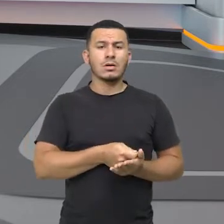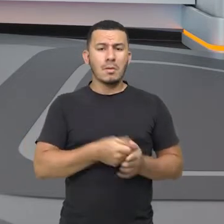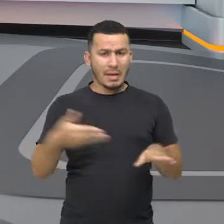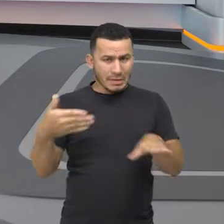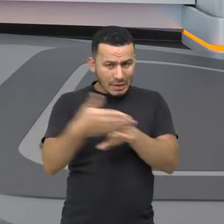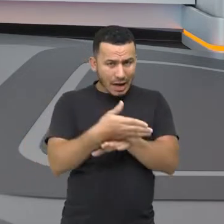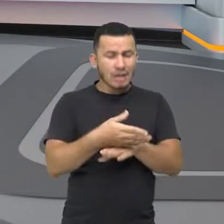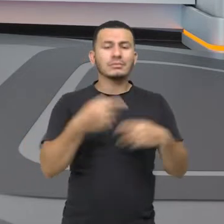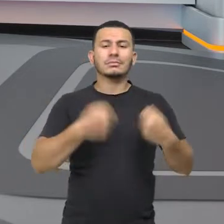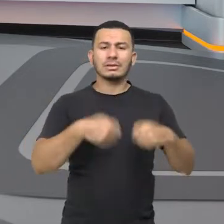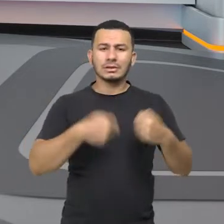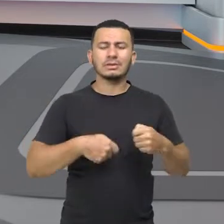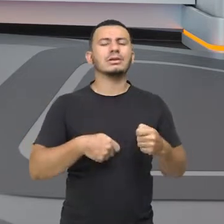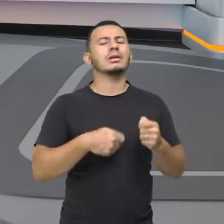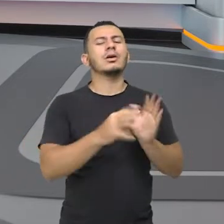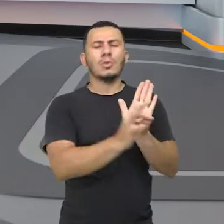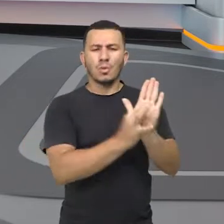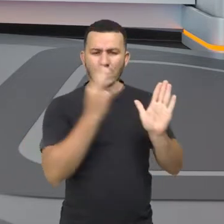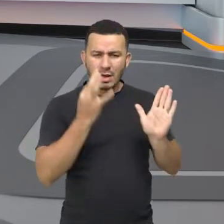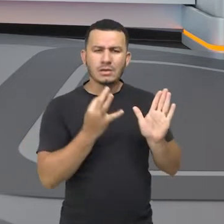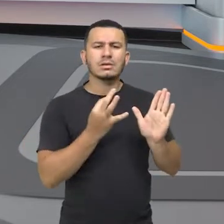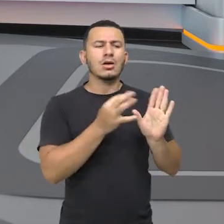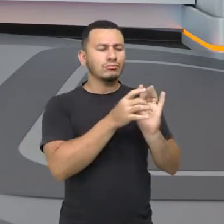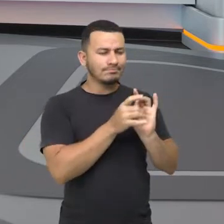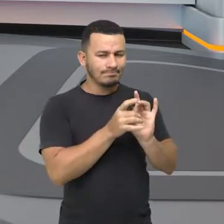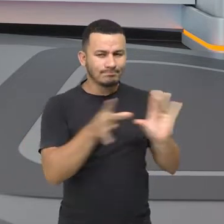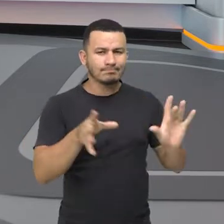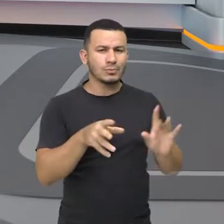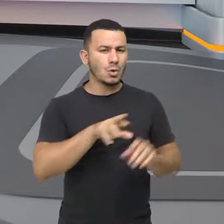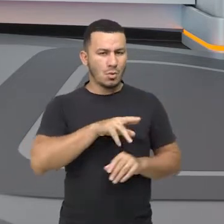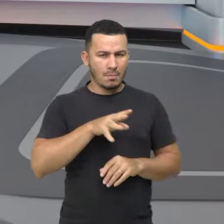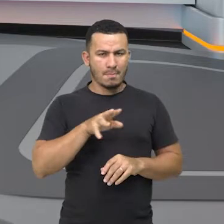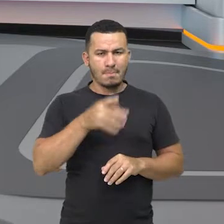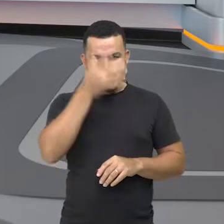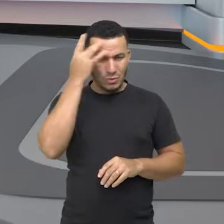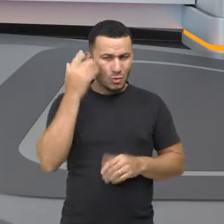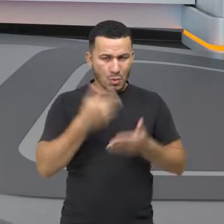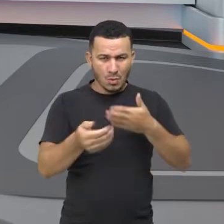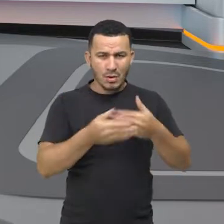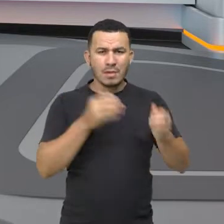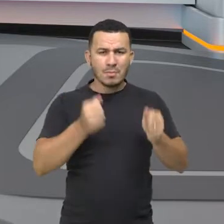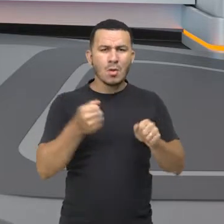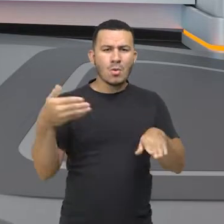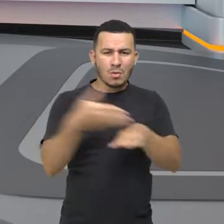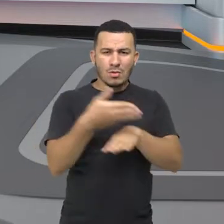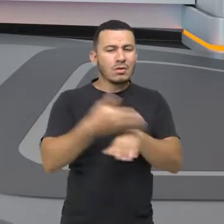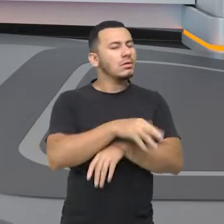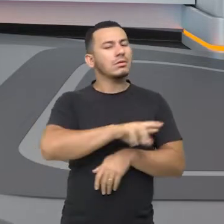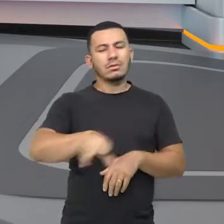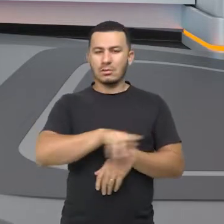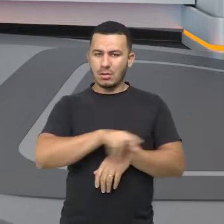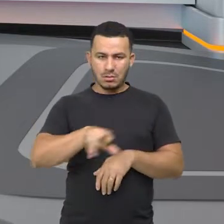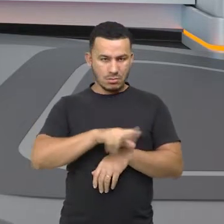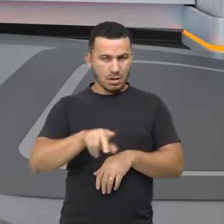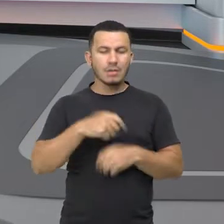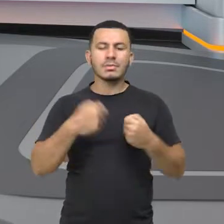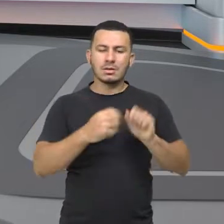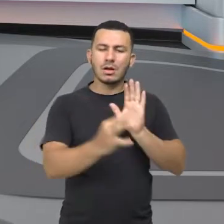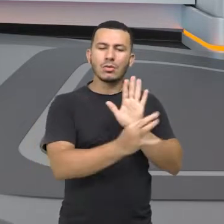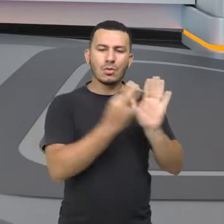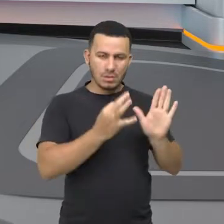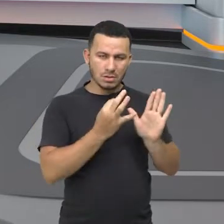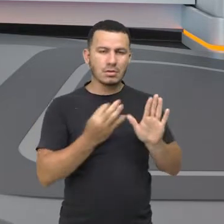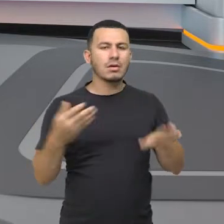ali, realmente eu preciso de autorização. Não é qualquer pessoa que tenha acesso a essa área, que é para, de fato, ouvir a preservação e a conservação da